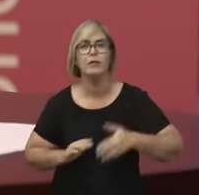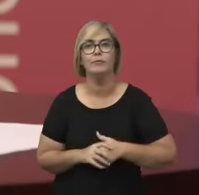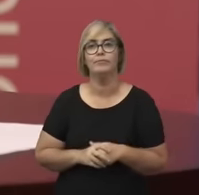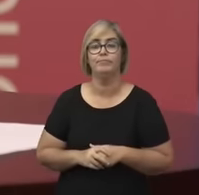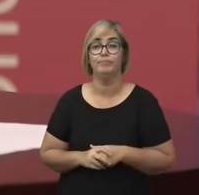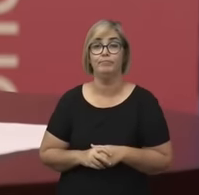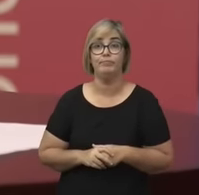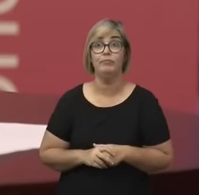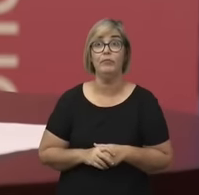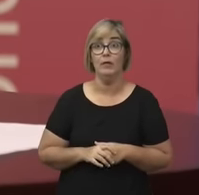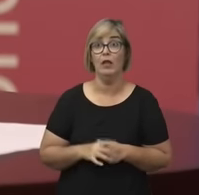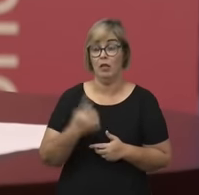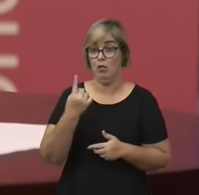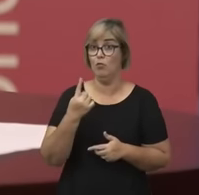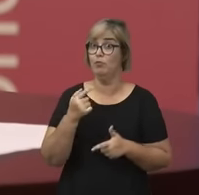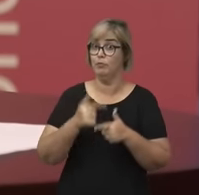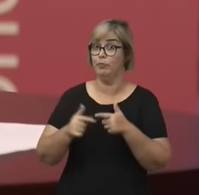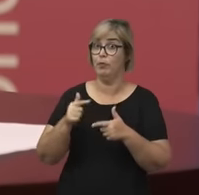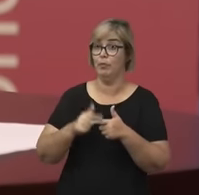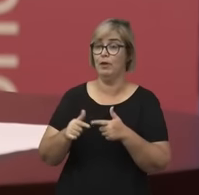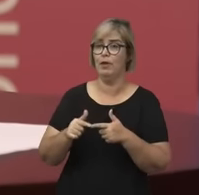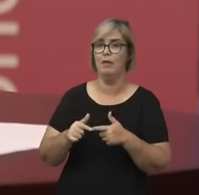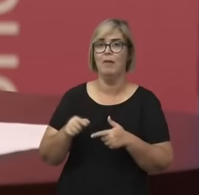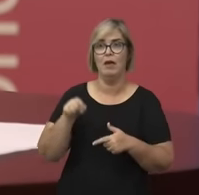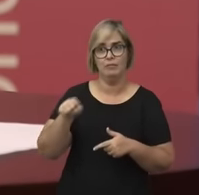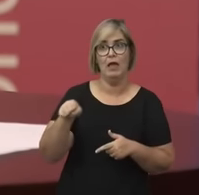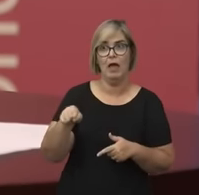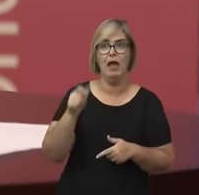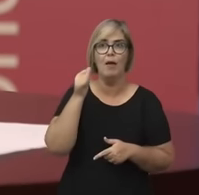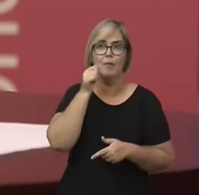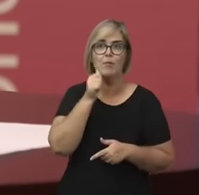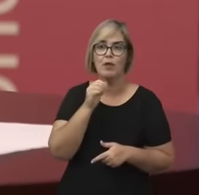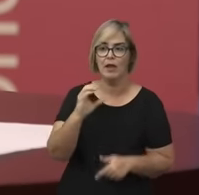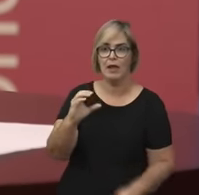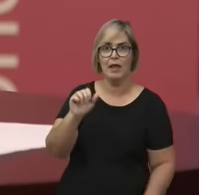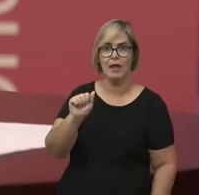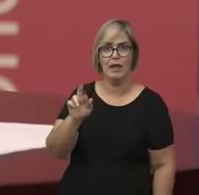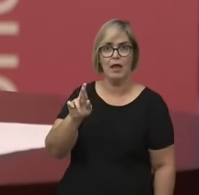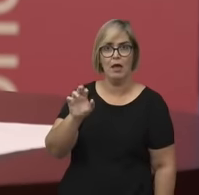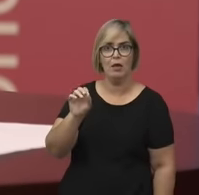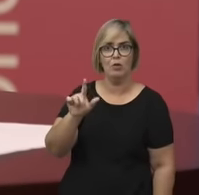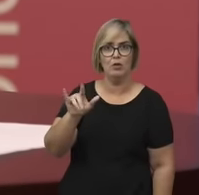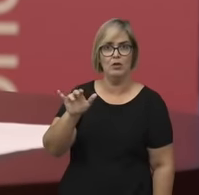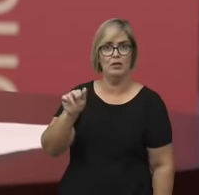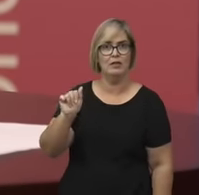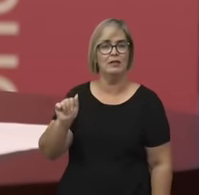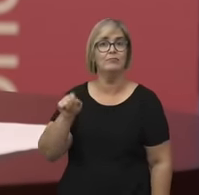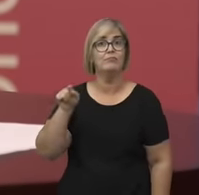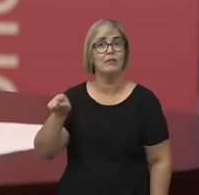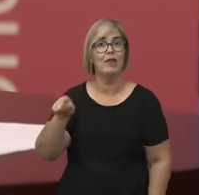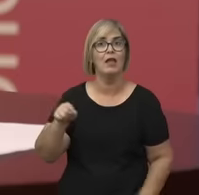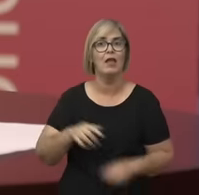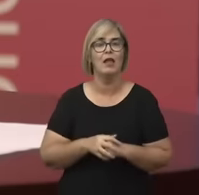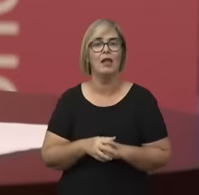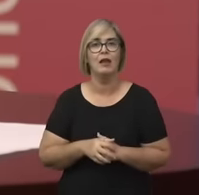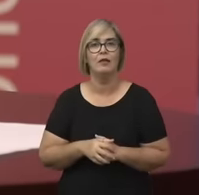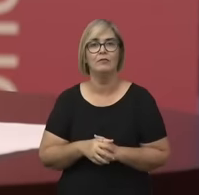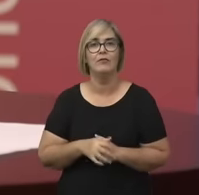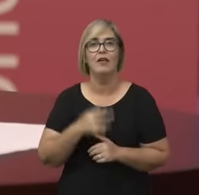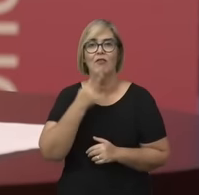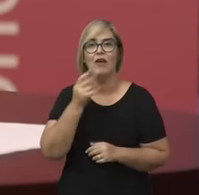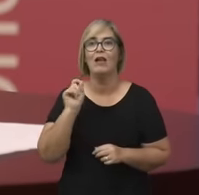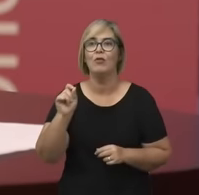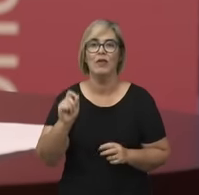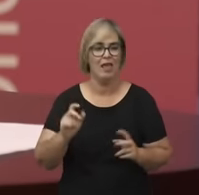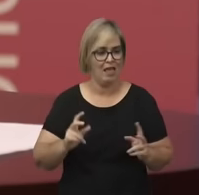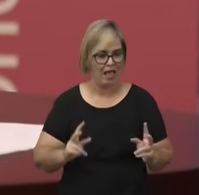ausência, ela termina, a Carolina Criado Pérez termina essa citação, esse parágrafo falando que as lacunas